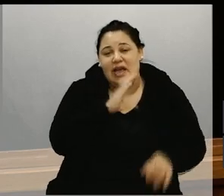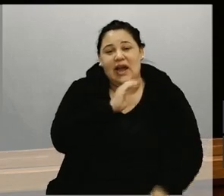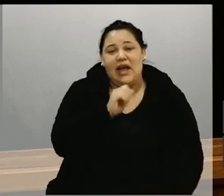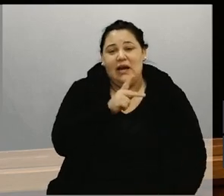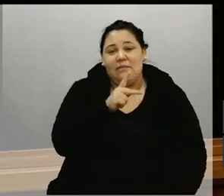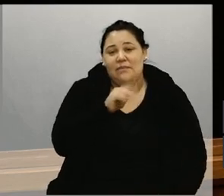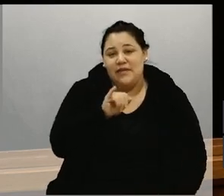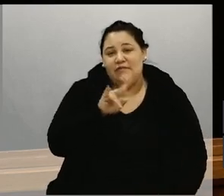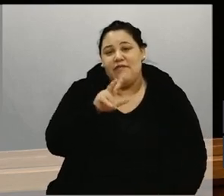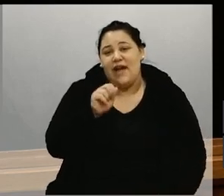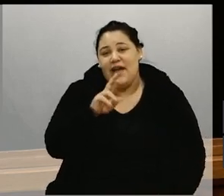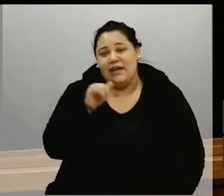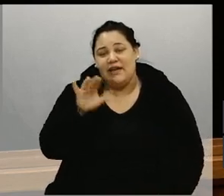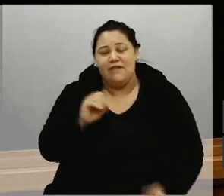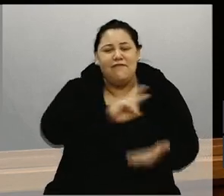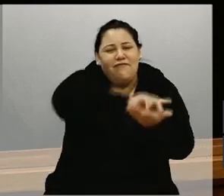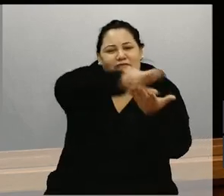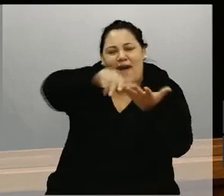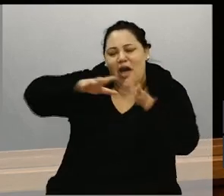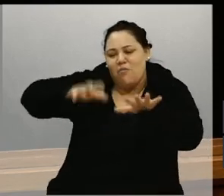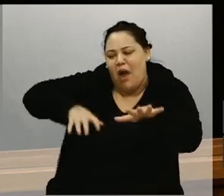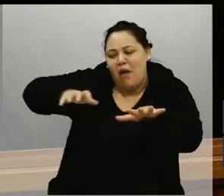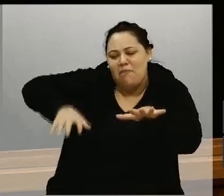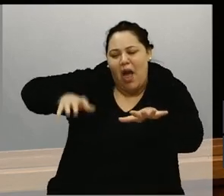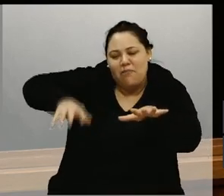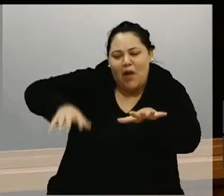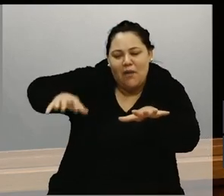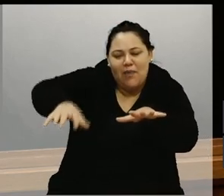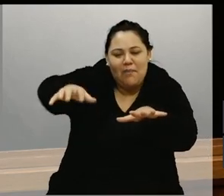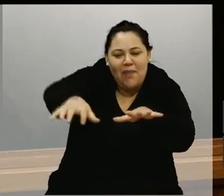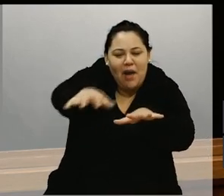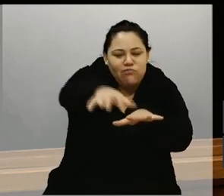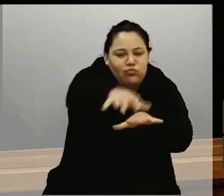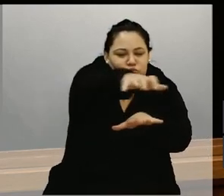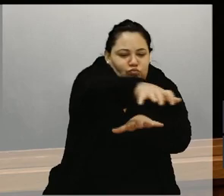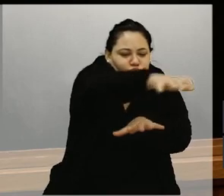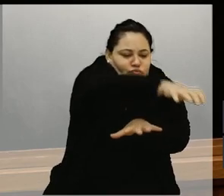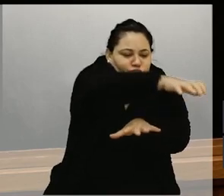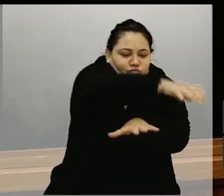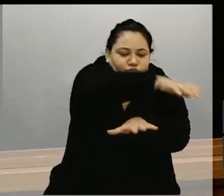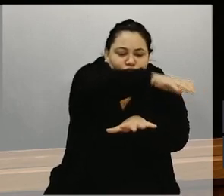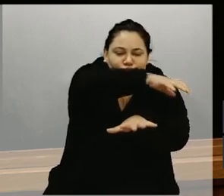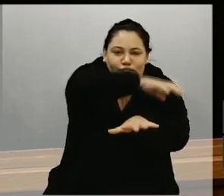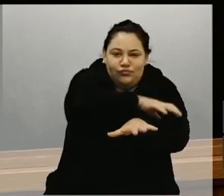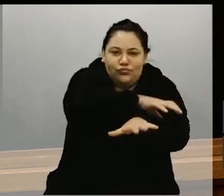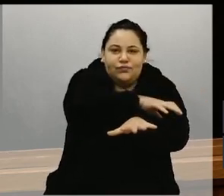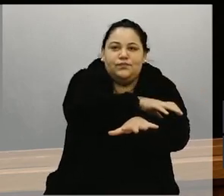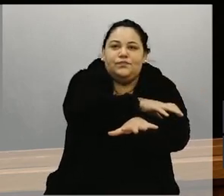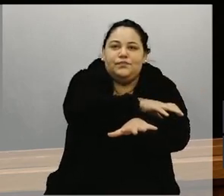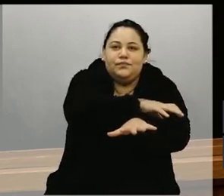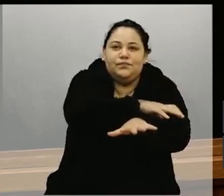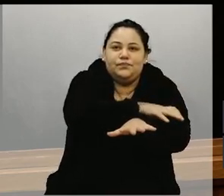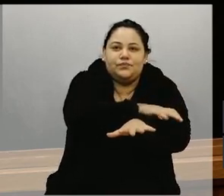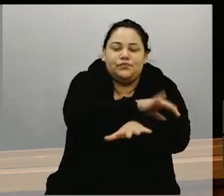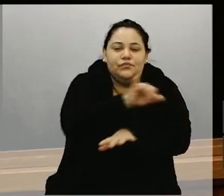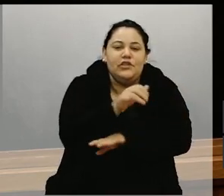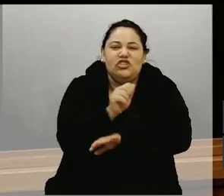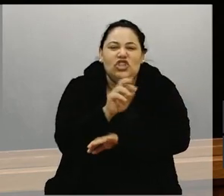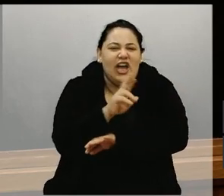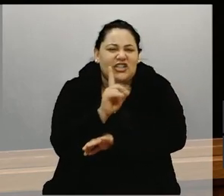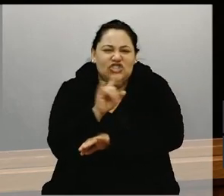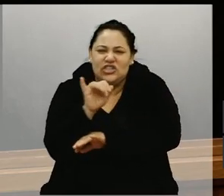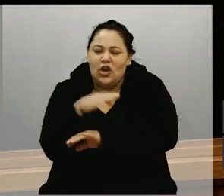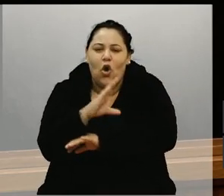Delaze, Diamantino, Guarujá, Interlagos, Jardelino Ramos, Jardim Eldorado, Jardim da Colina, Jardim das